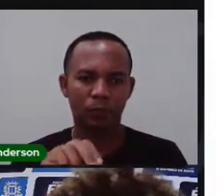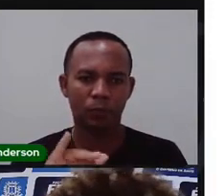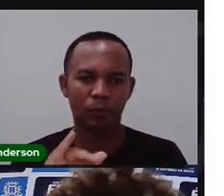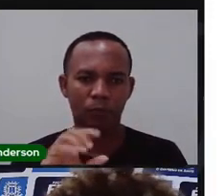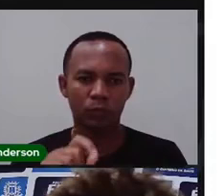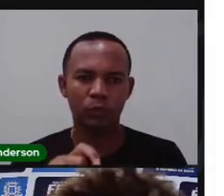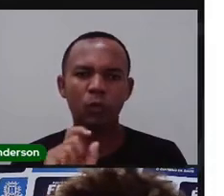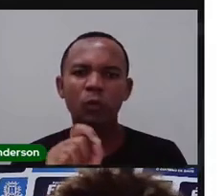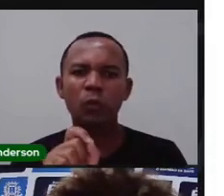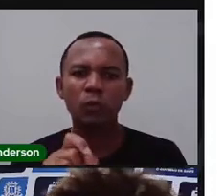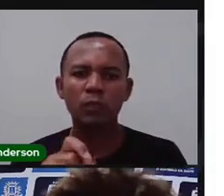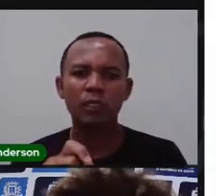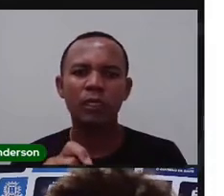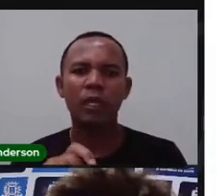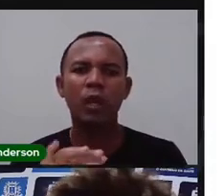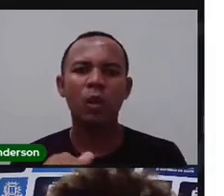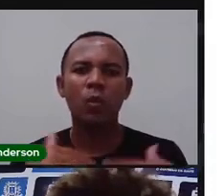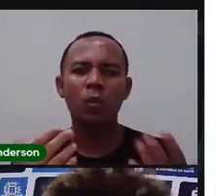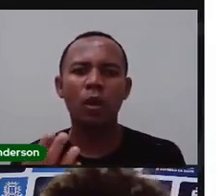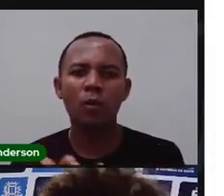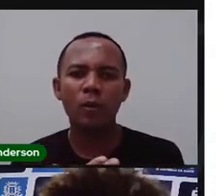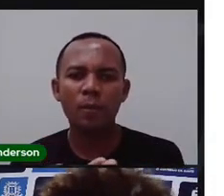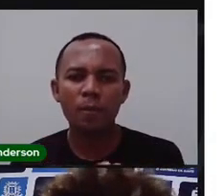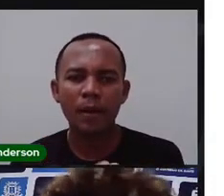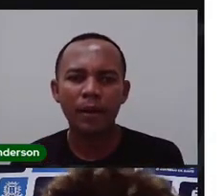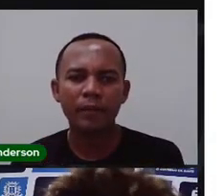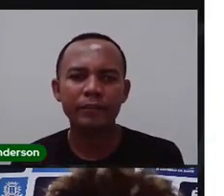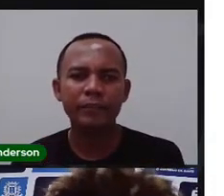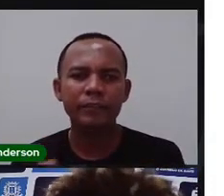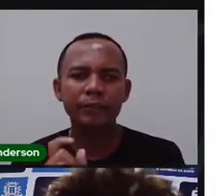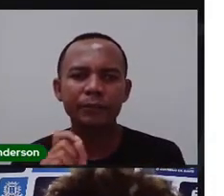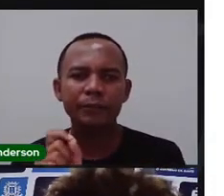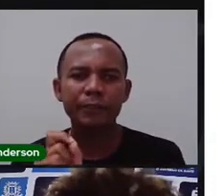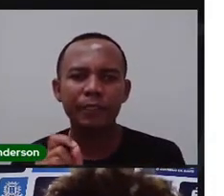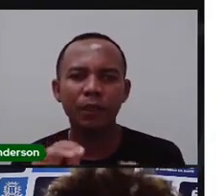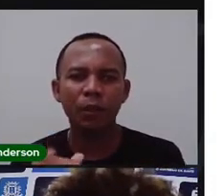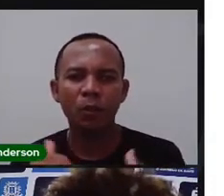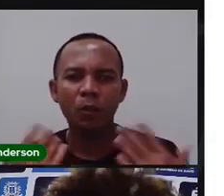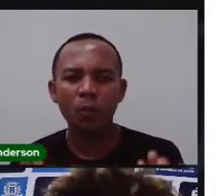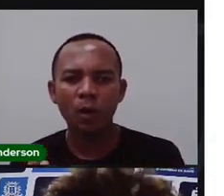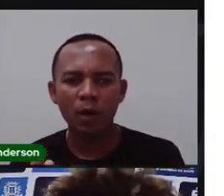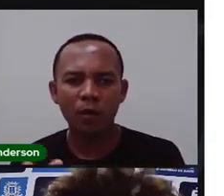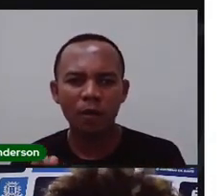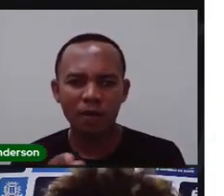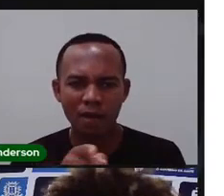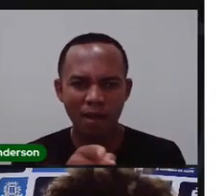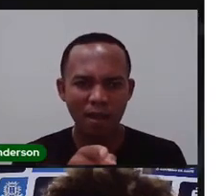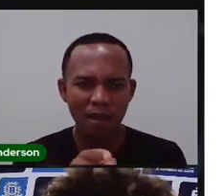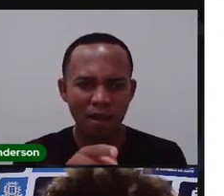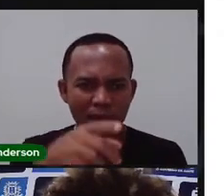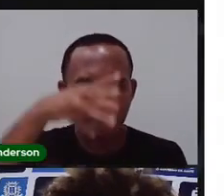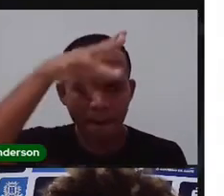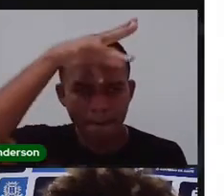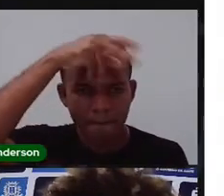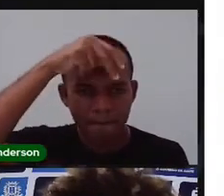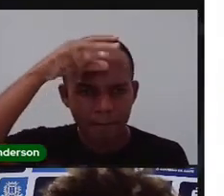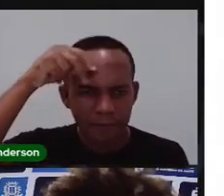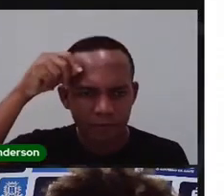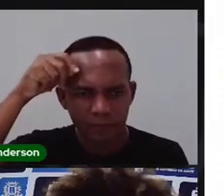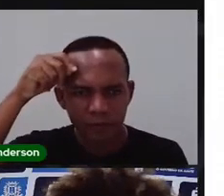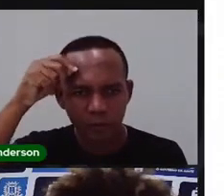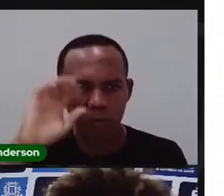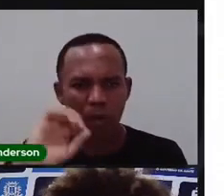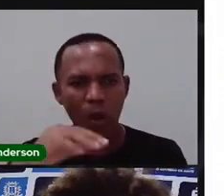Será que é a Prefeitura? Nessas aulas sobre Feira de Santana, Pró já colocou aqui uma foto da Prefeitura. Será que essa daí é a Prefeitura?